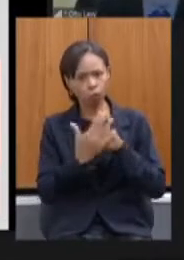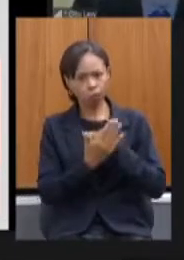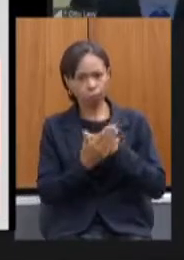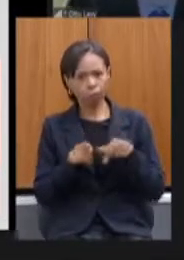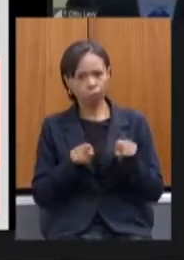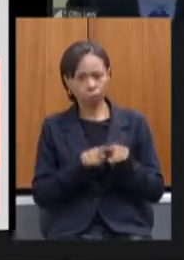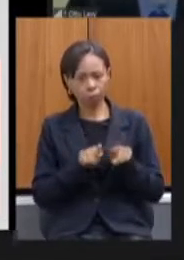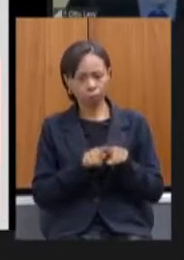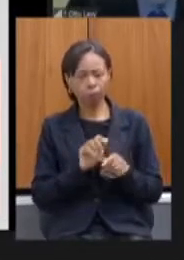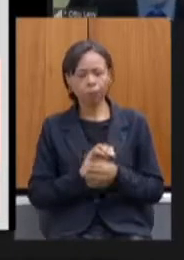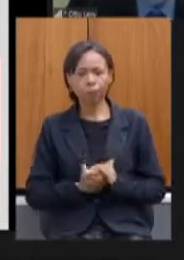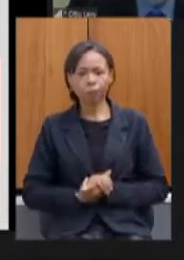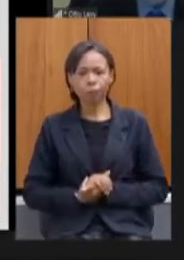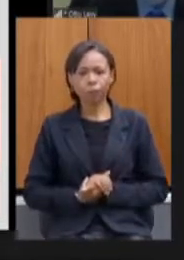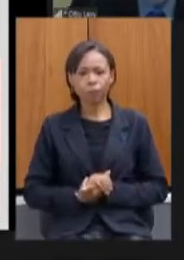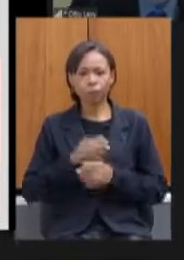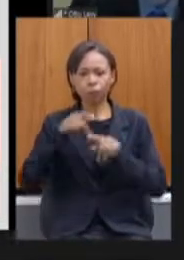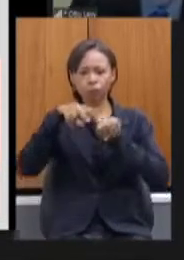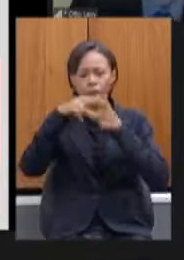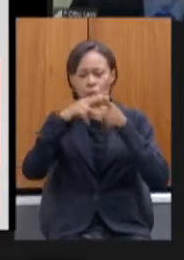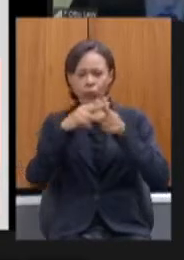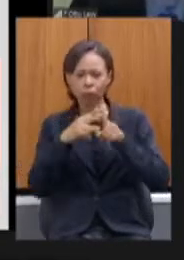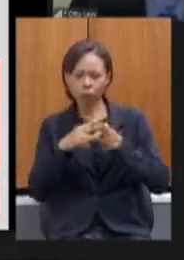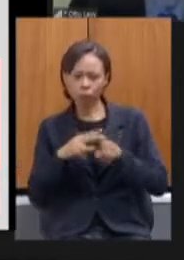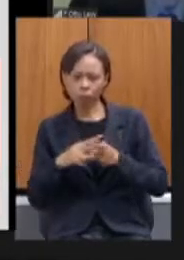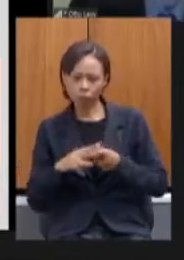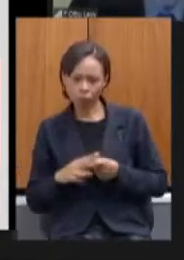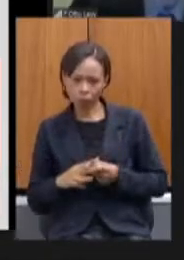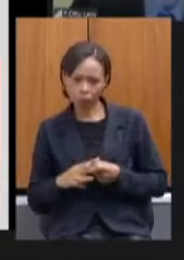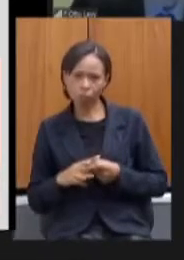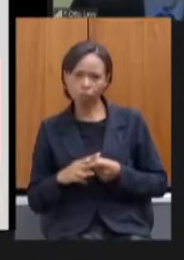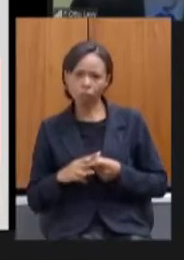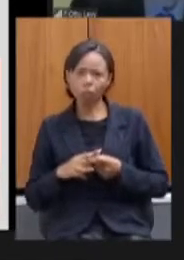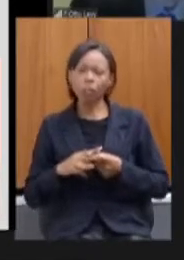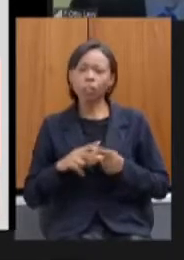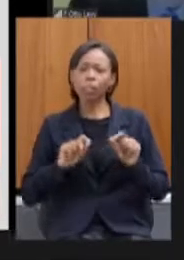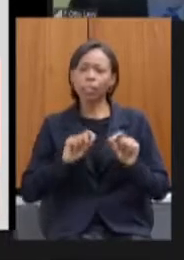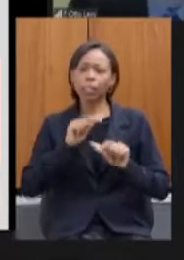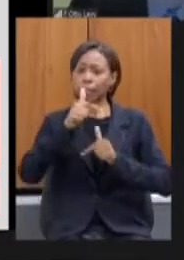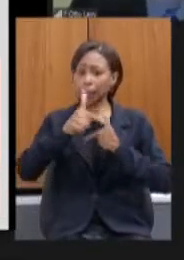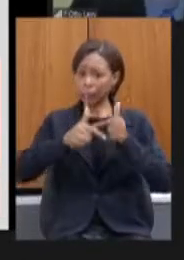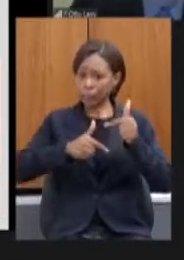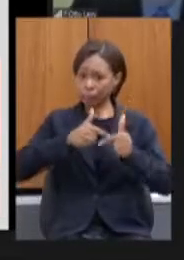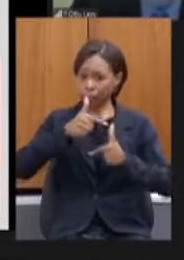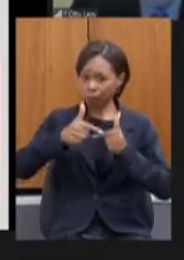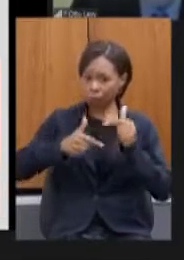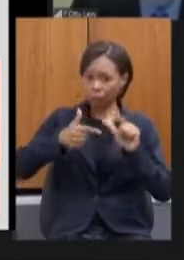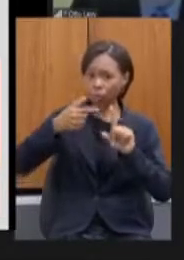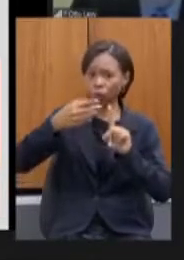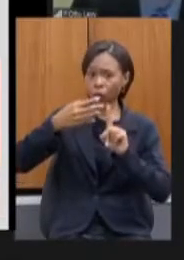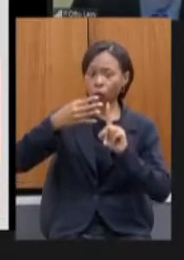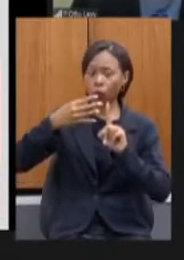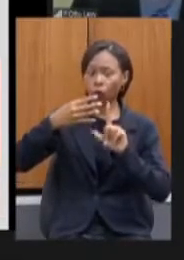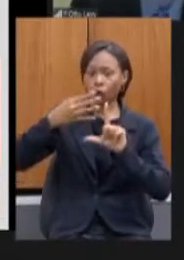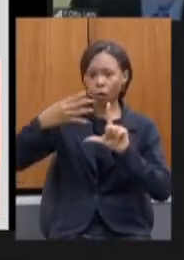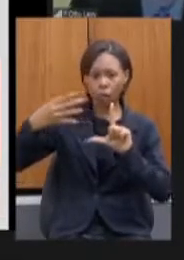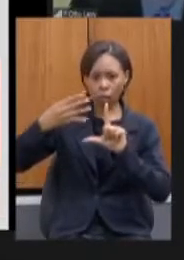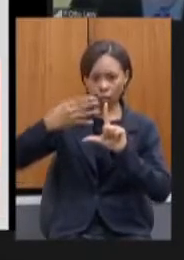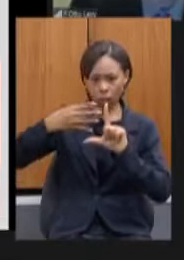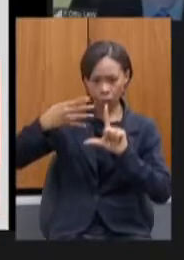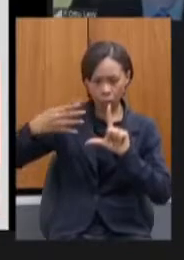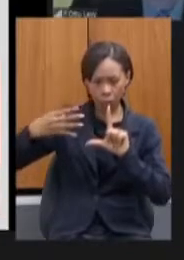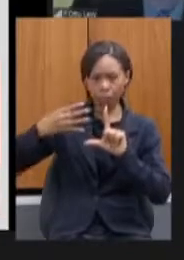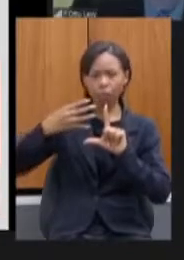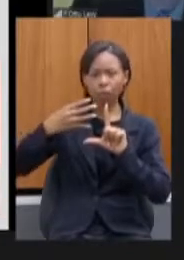toda a regulamentação do regime especial de teletrabalho foi feita pela CEPLAG assim